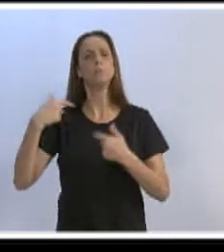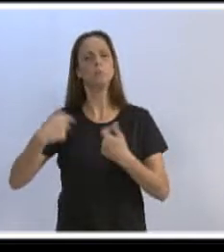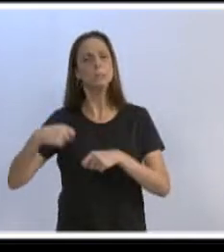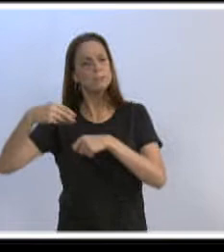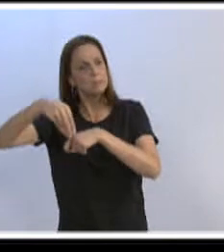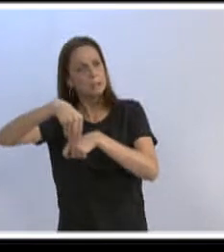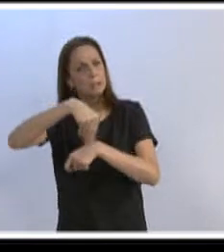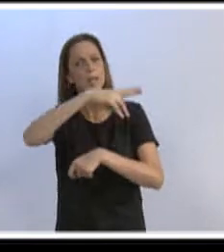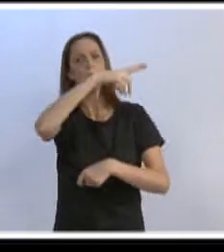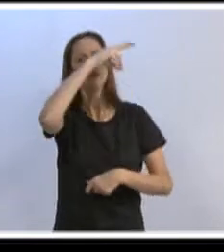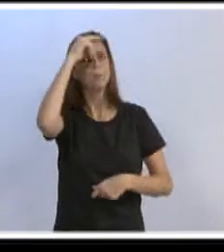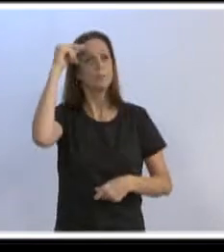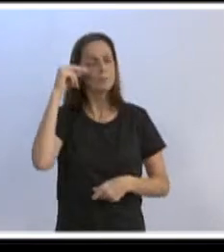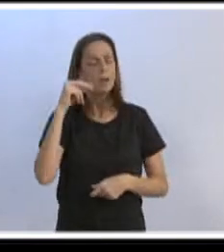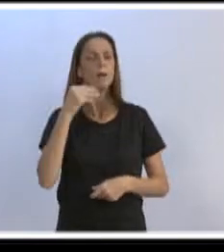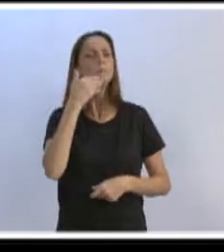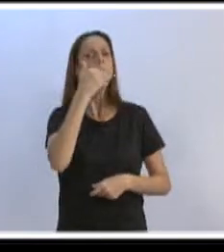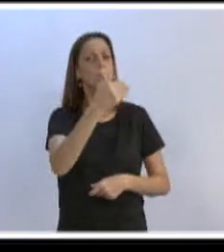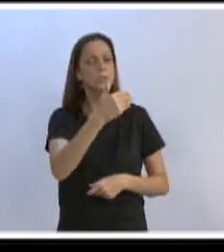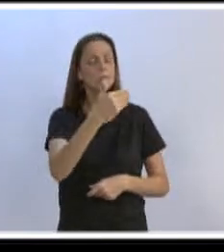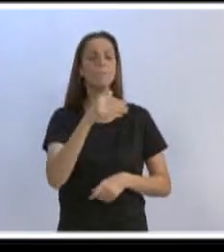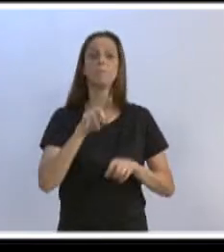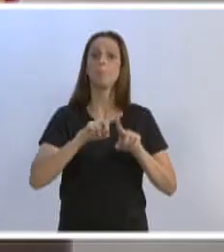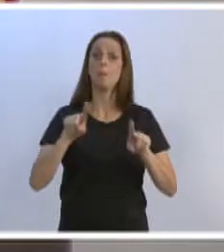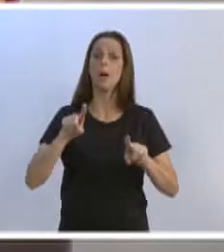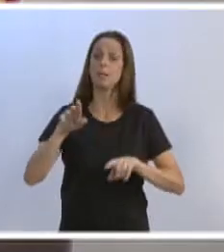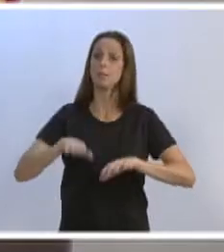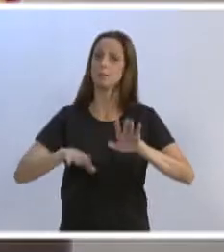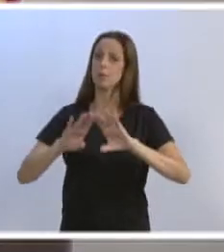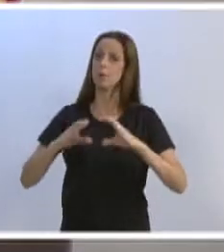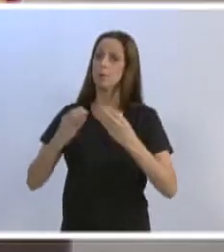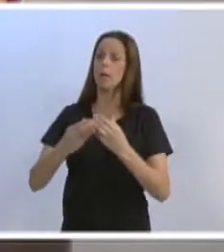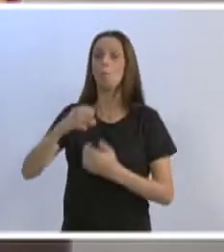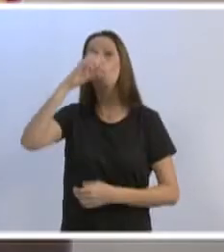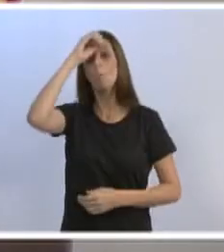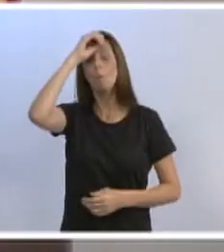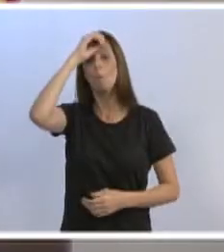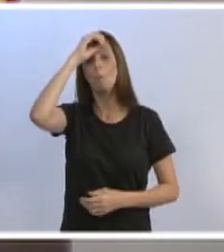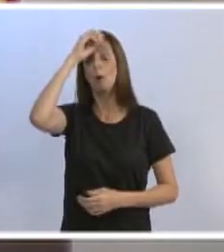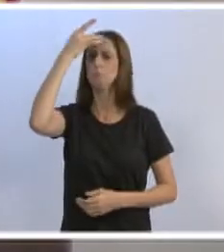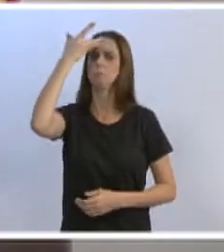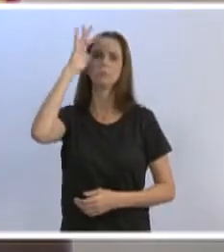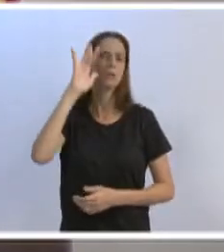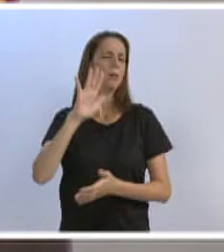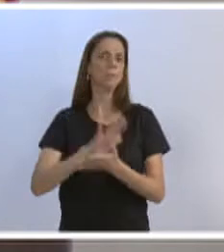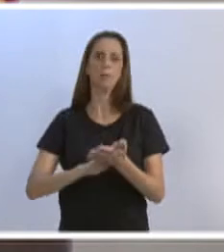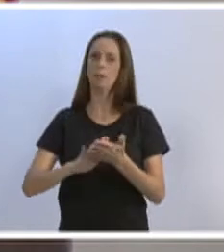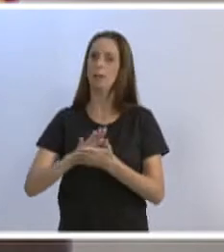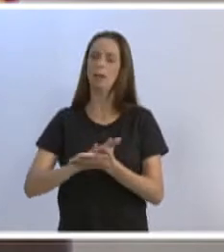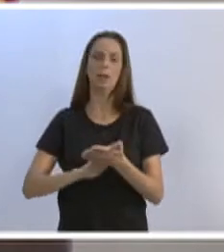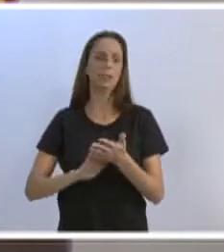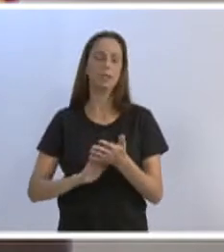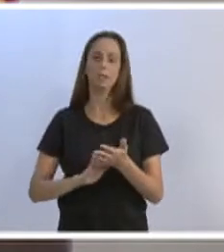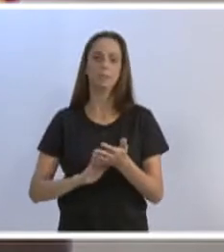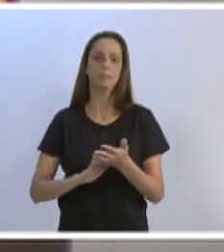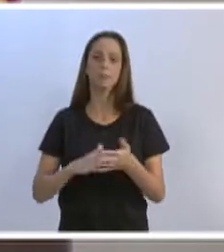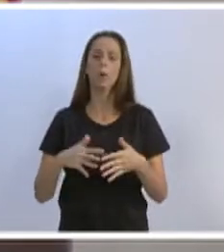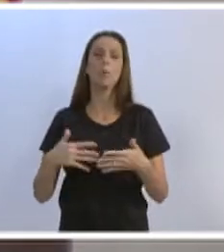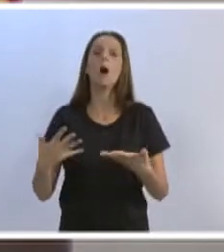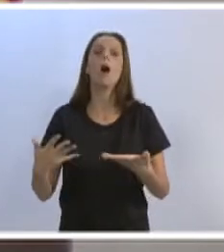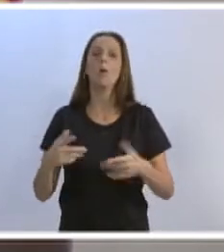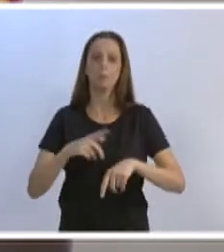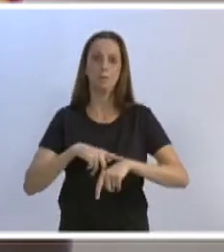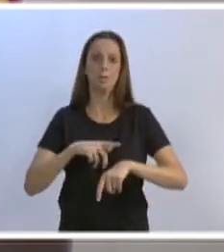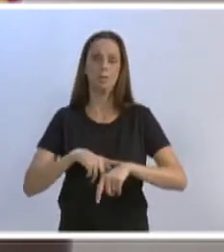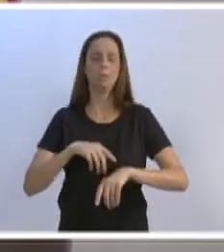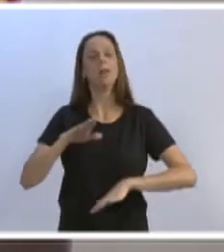trabalhos. Muitas vezes a comunidade não tem conhecimento de tudo o que acontece, não tem conhecimento do que pode ser feito. Eu sempre falo e